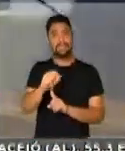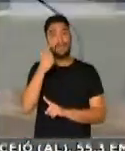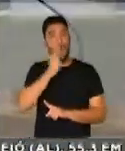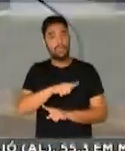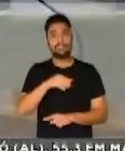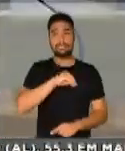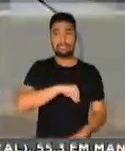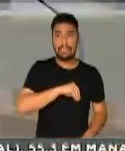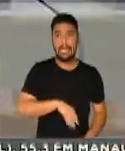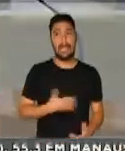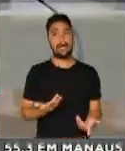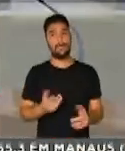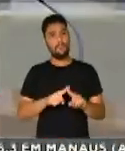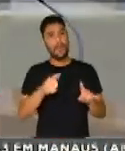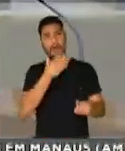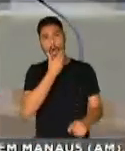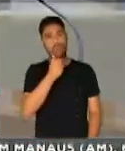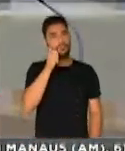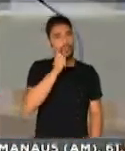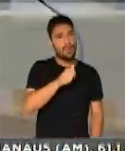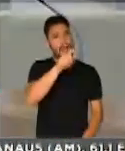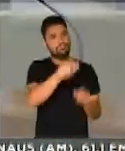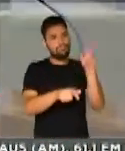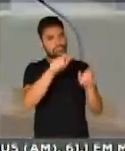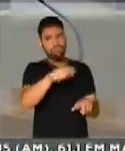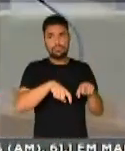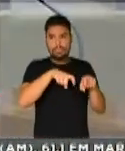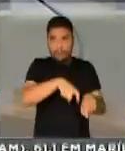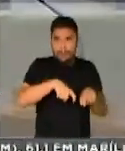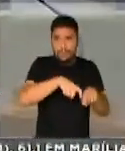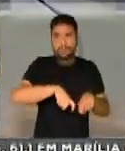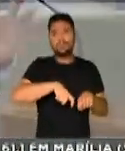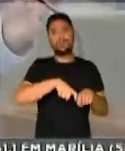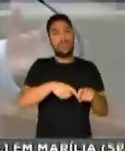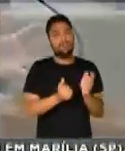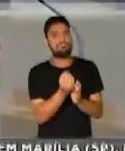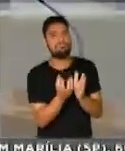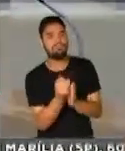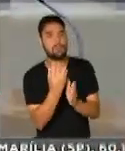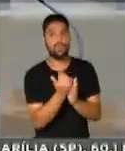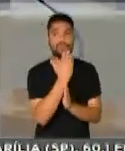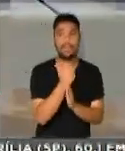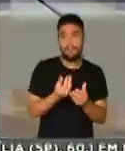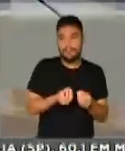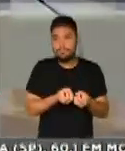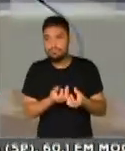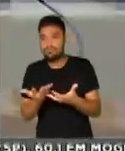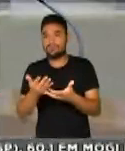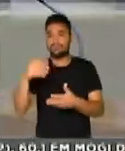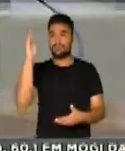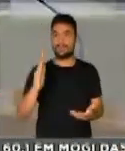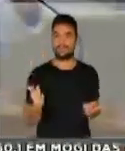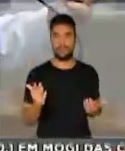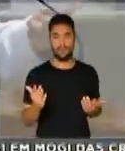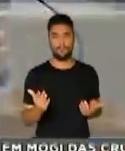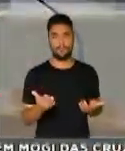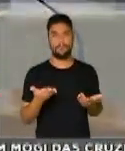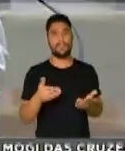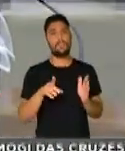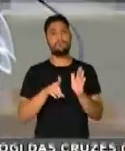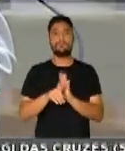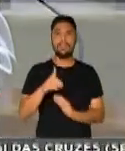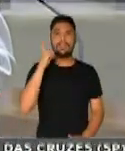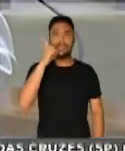mulheres de mãos calejadas que alimentam o Brasil inteiro. Eu quero ver qual o deputado da